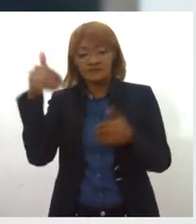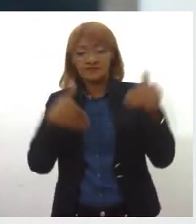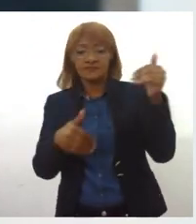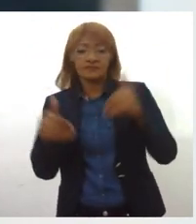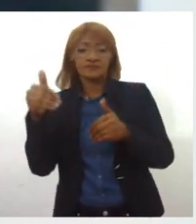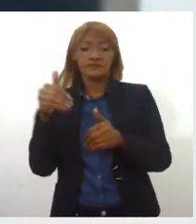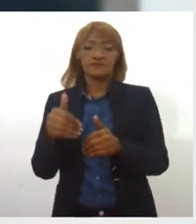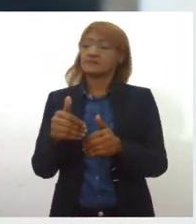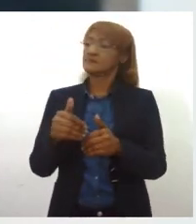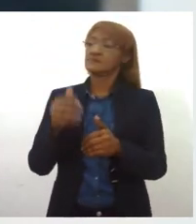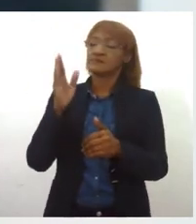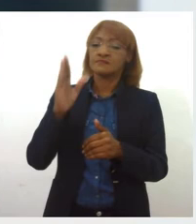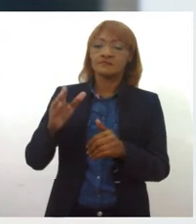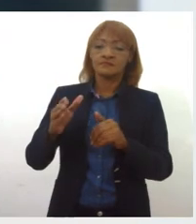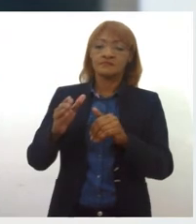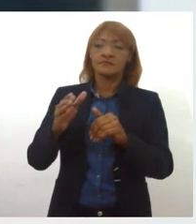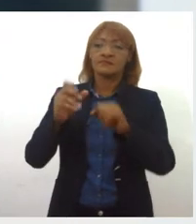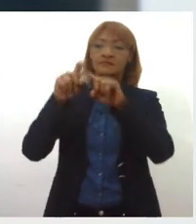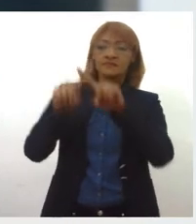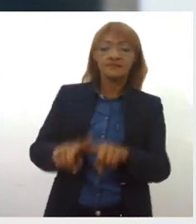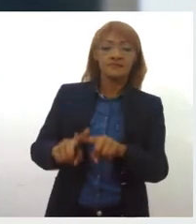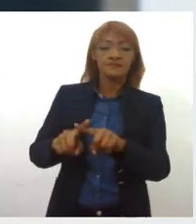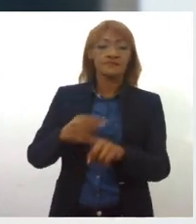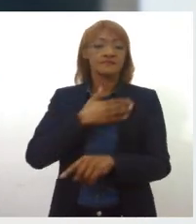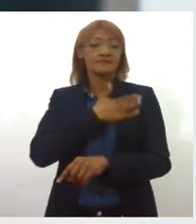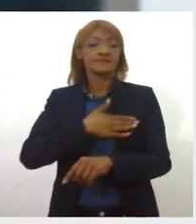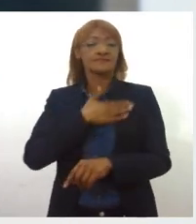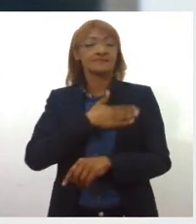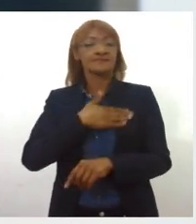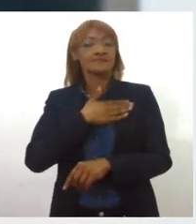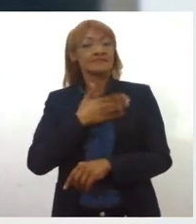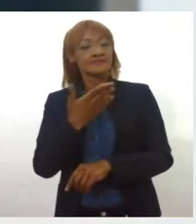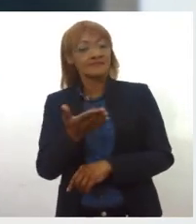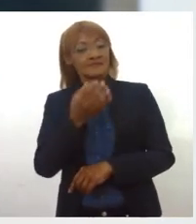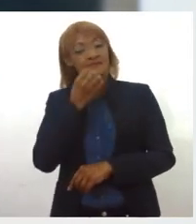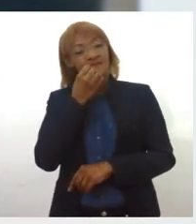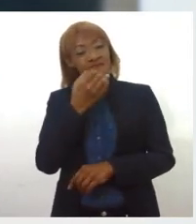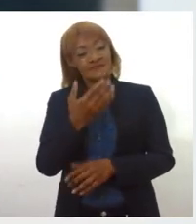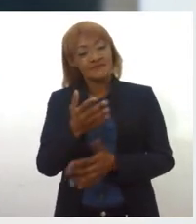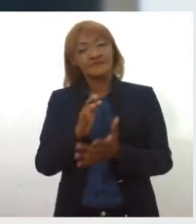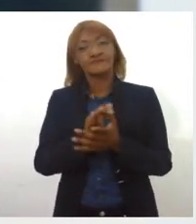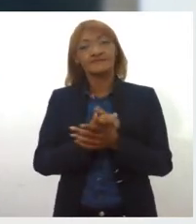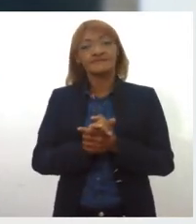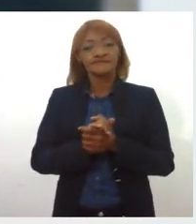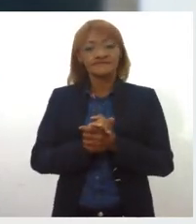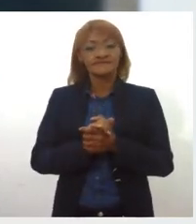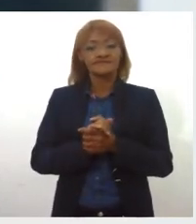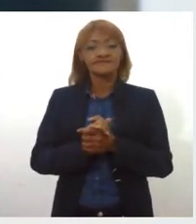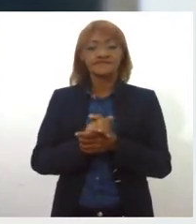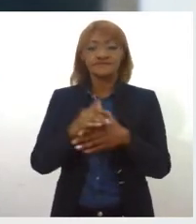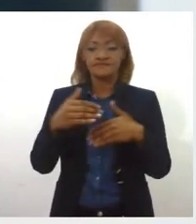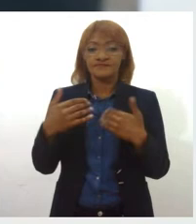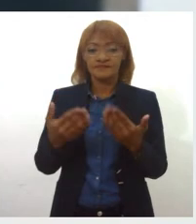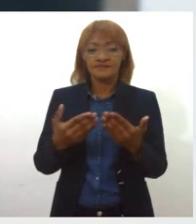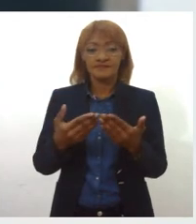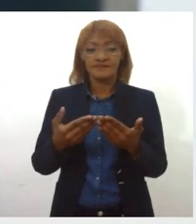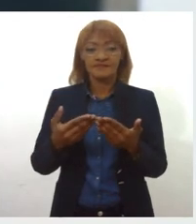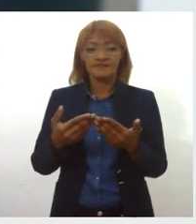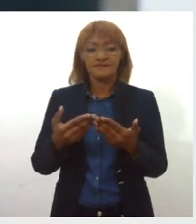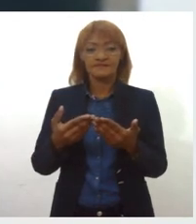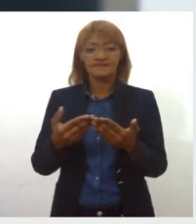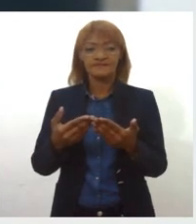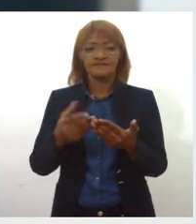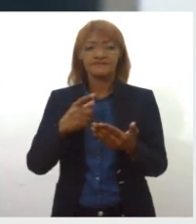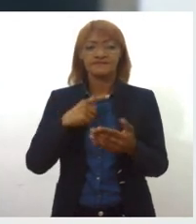para a competição, gosto, ficam mais um pouquinho, ou se não já planejam as férias seguintes, então é um ciclo, né, que